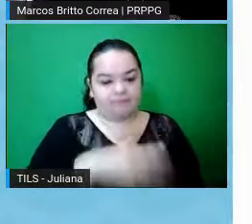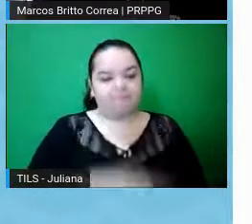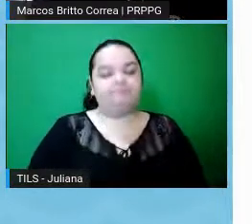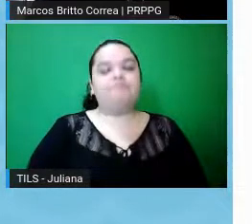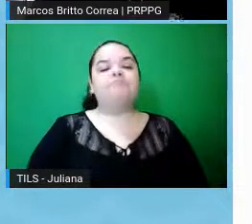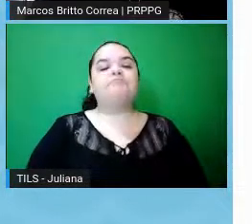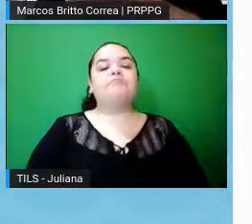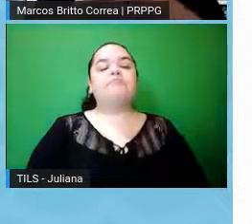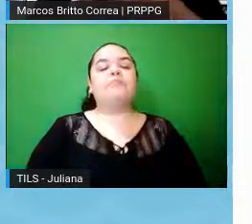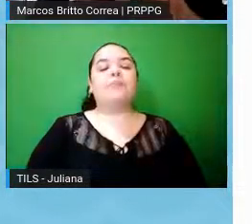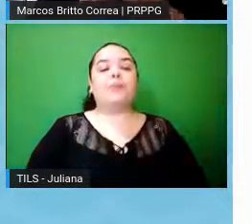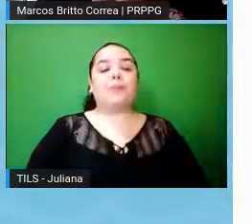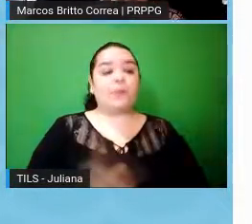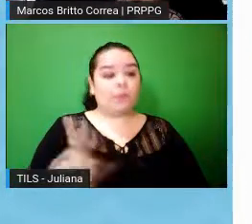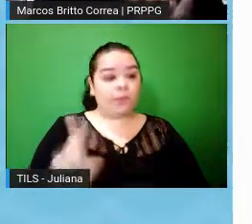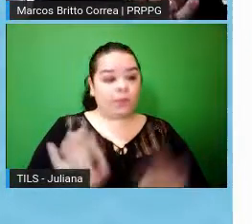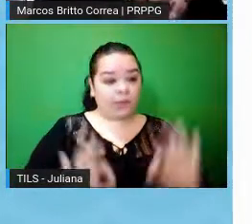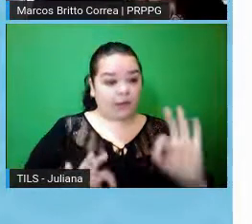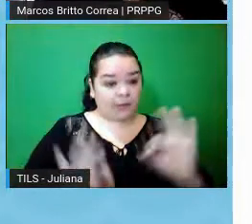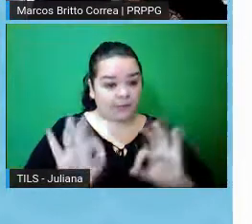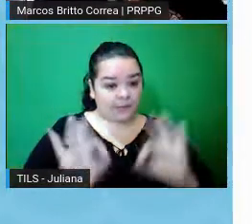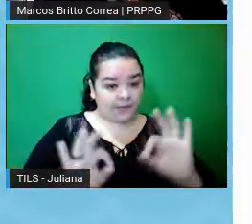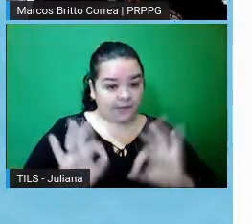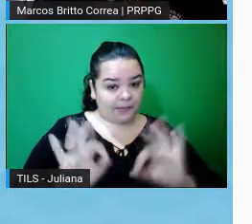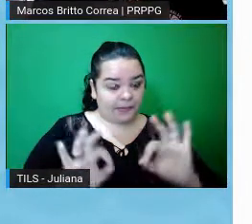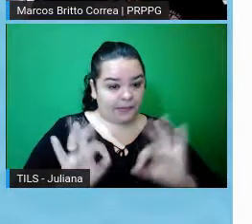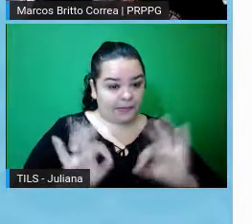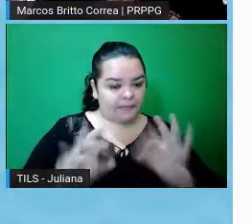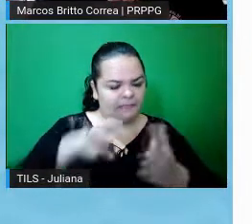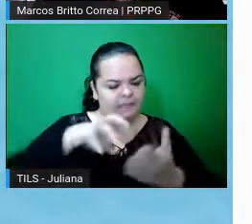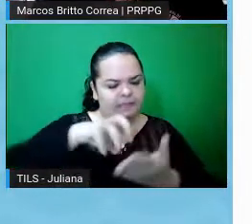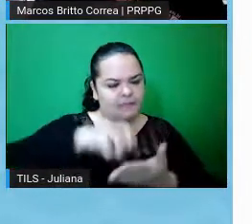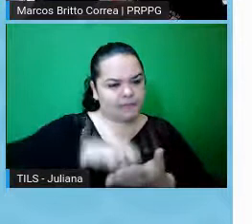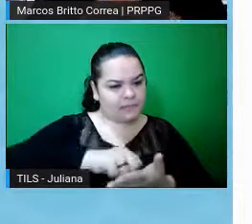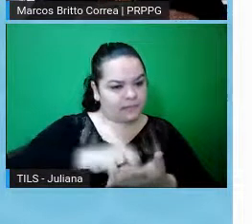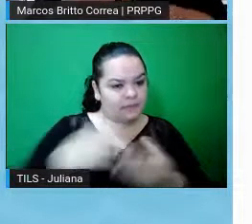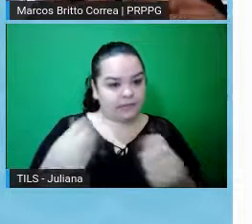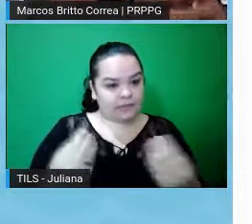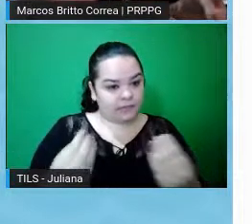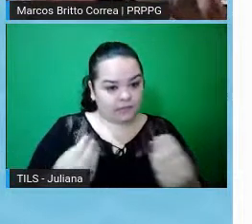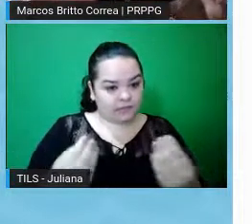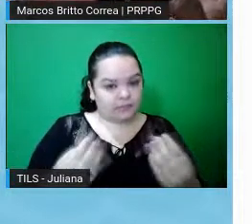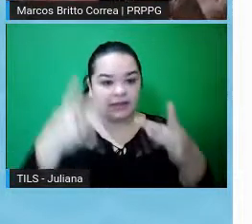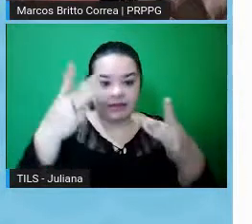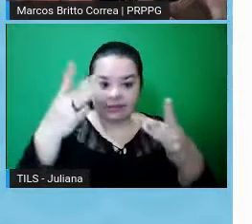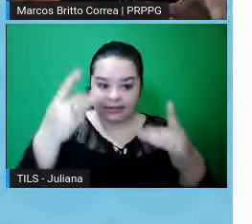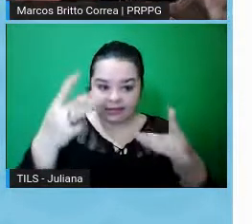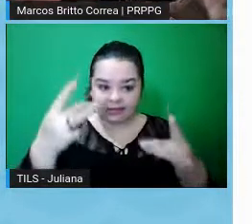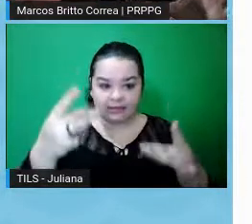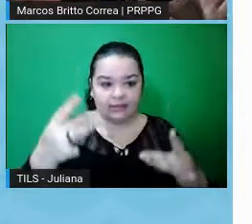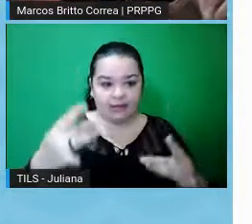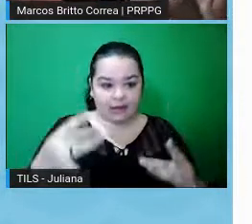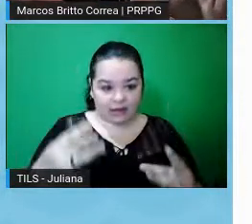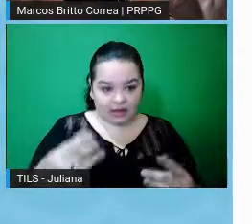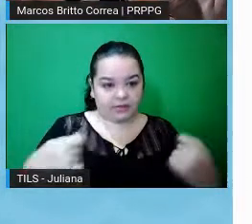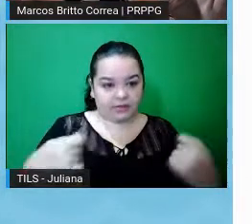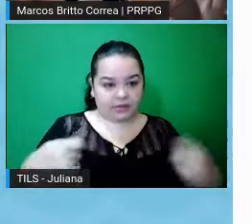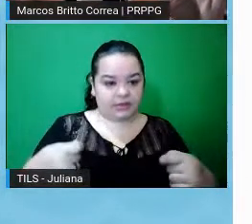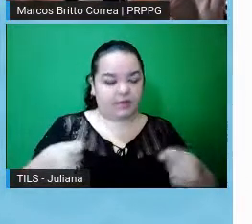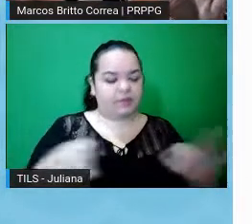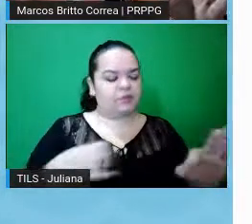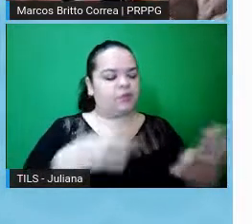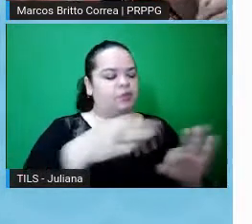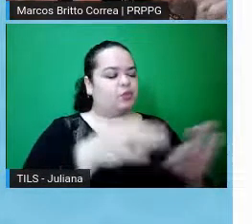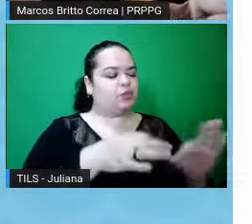Em relação ao projeto, pessoal, o registro é um registro detalhado, em geral a gente pega um projeto, né, que